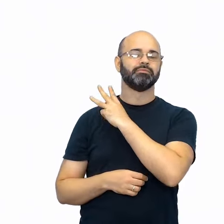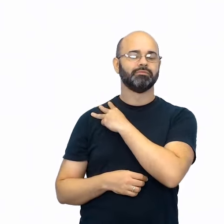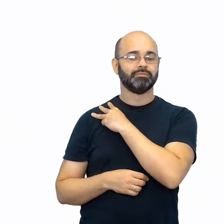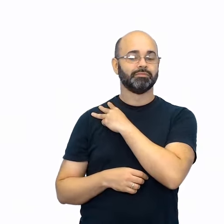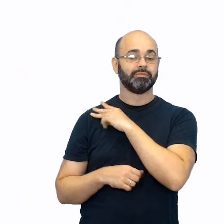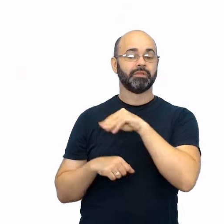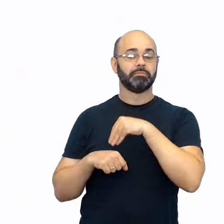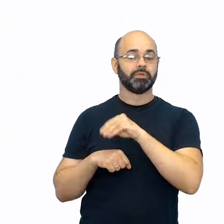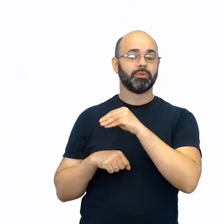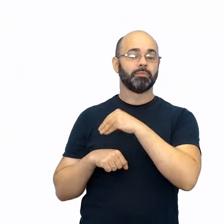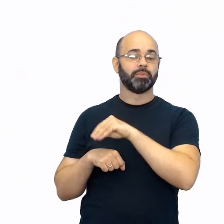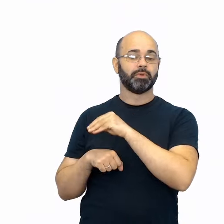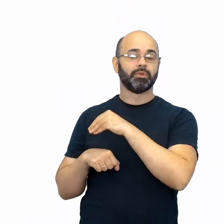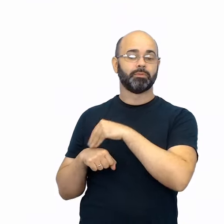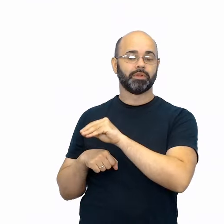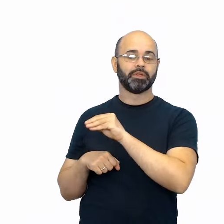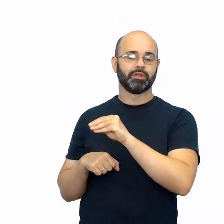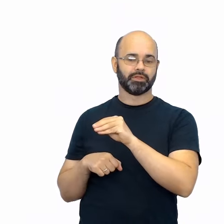então?